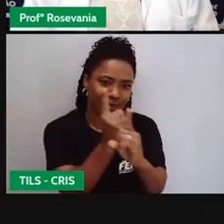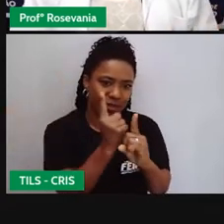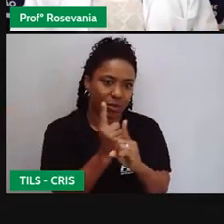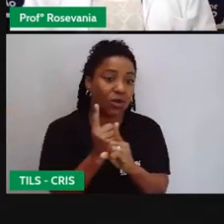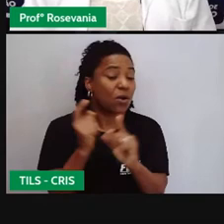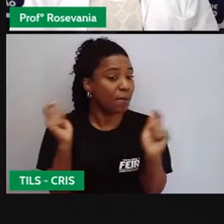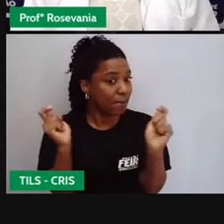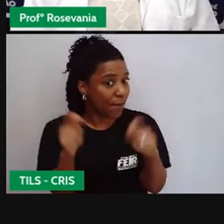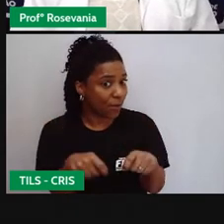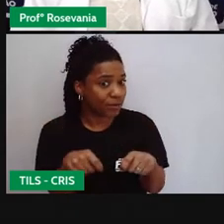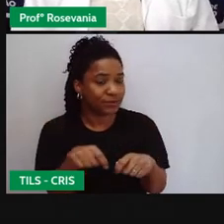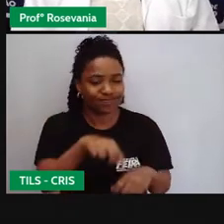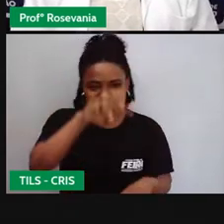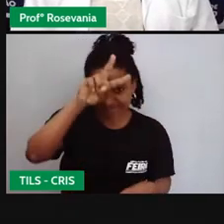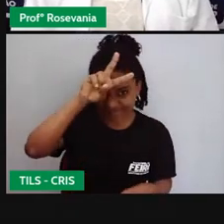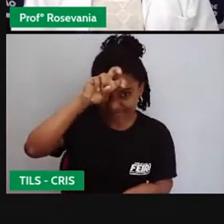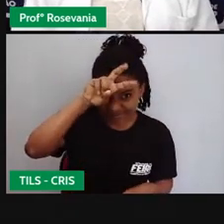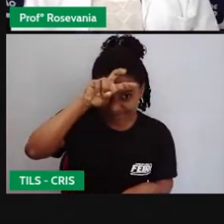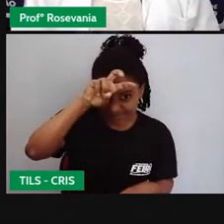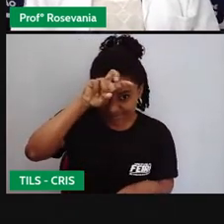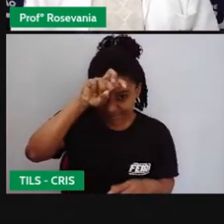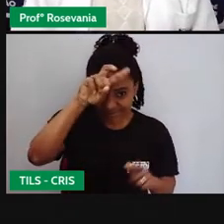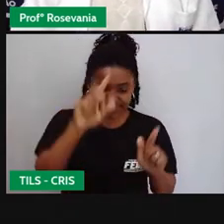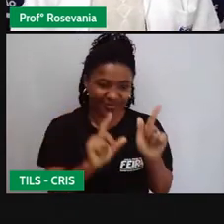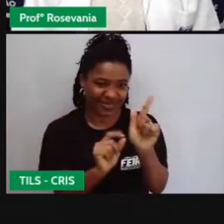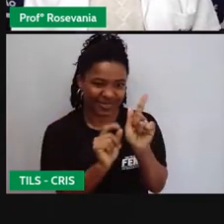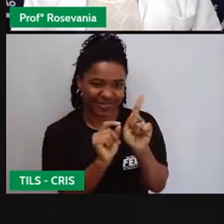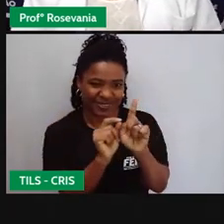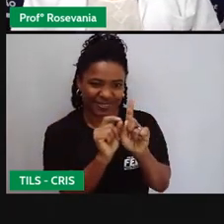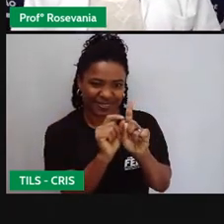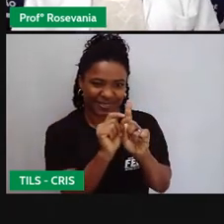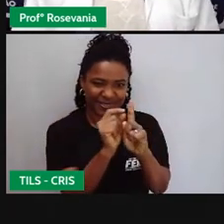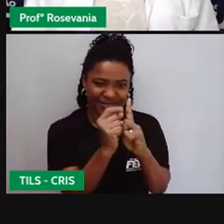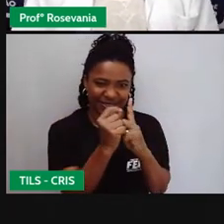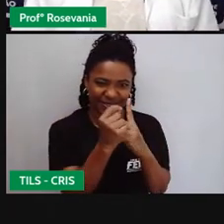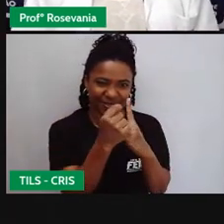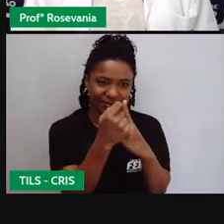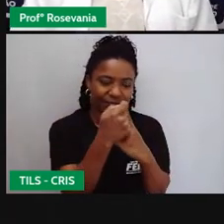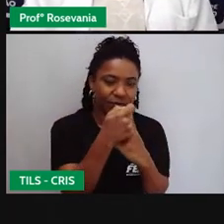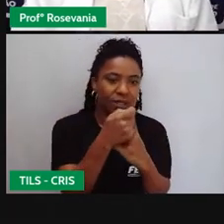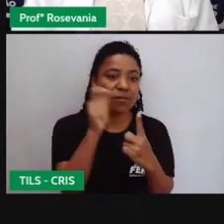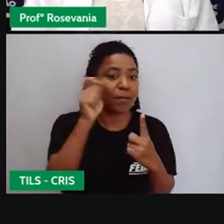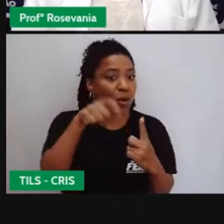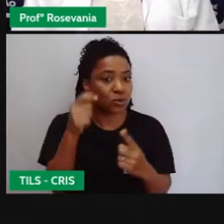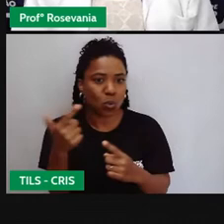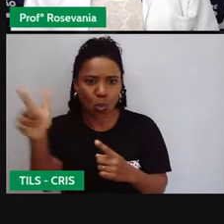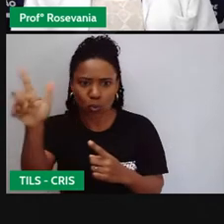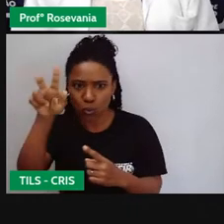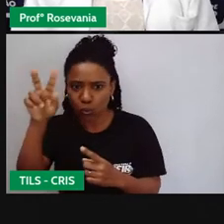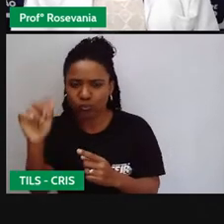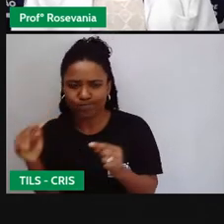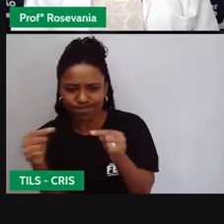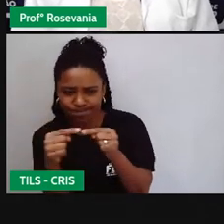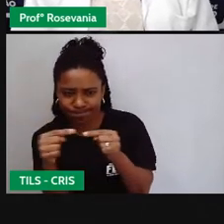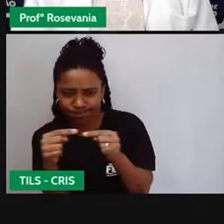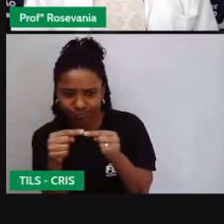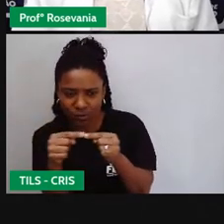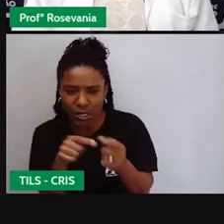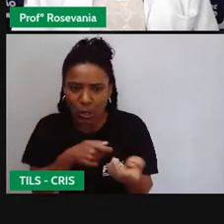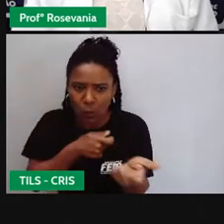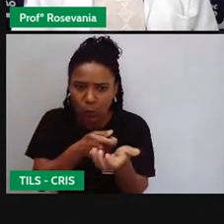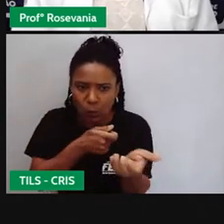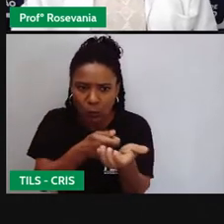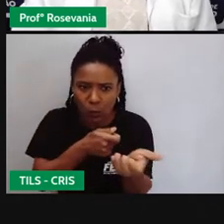para fazer o controle de alguns tipos de praga, também é utilizado ou até mesmo fazer a mudança no código genético desses